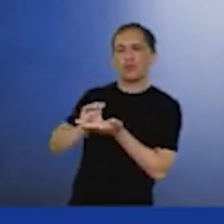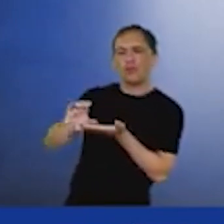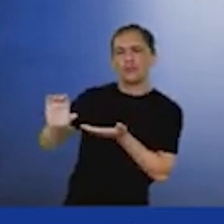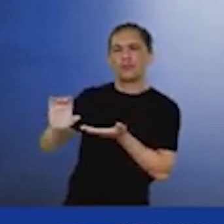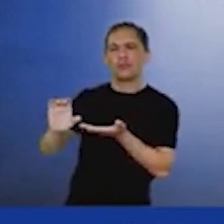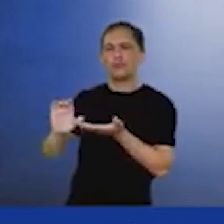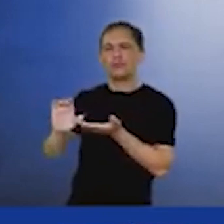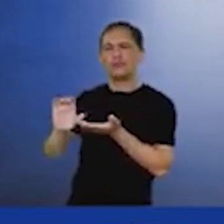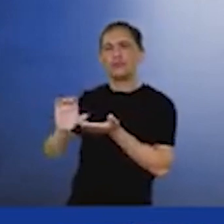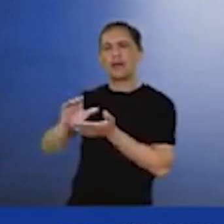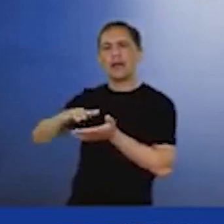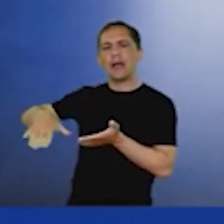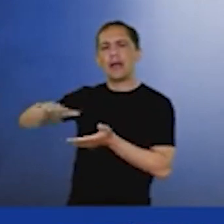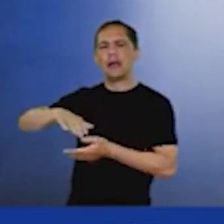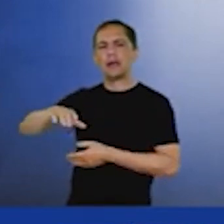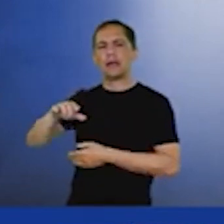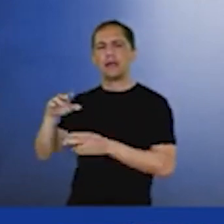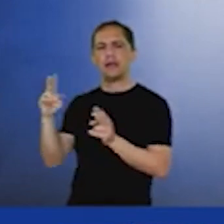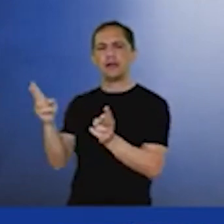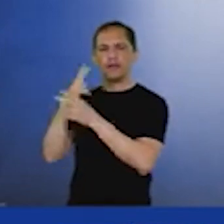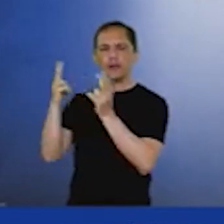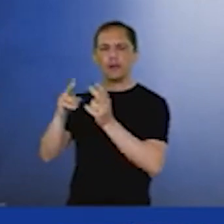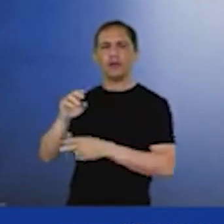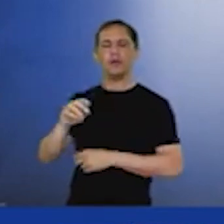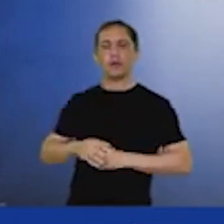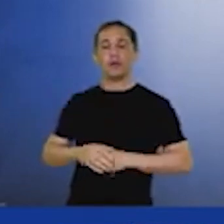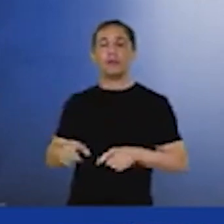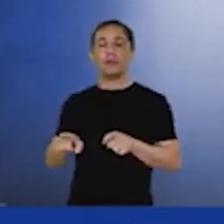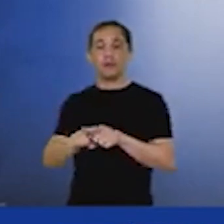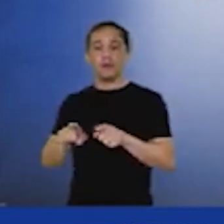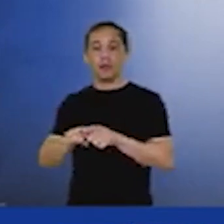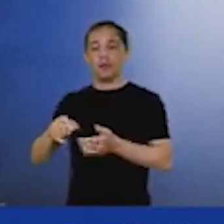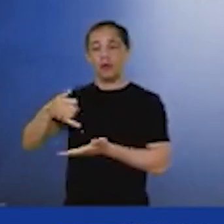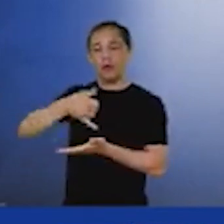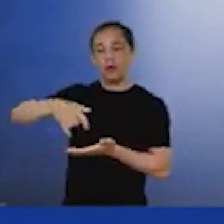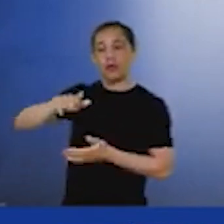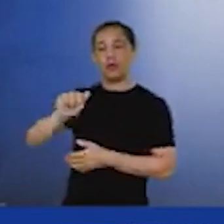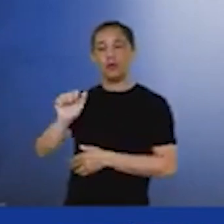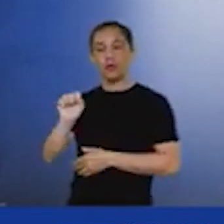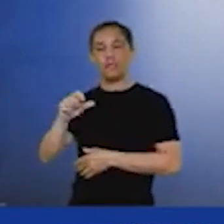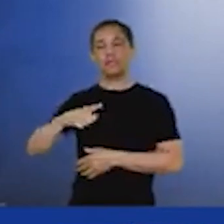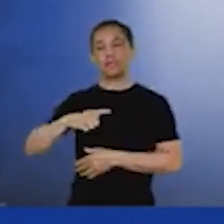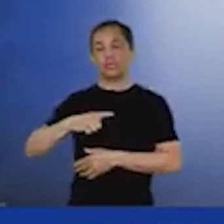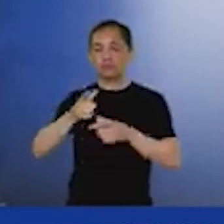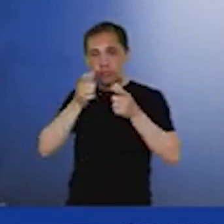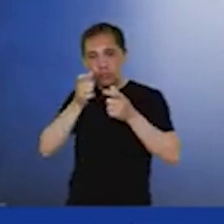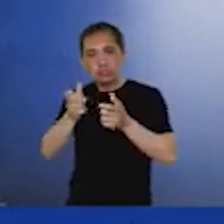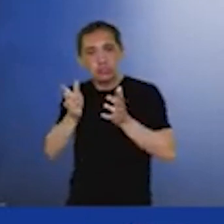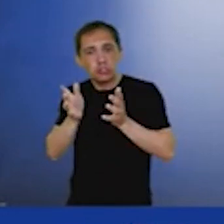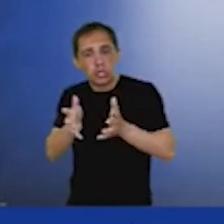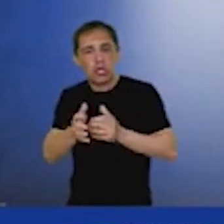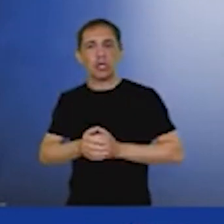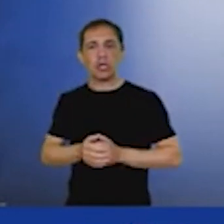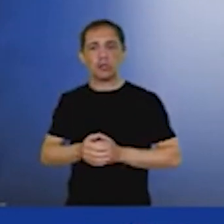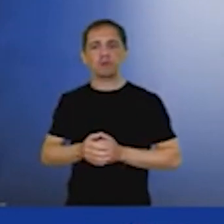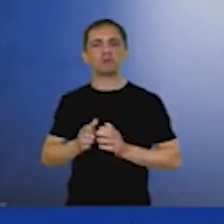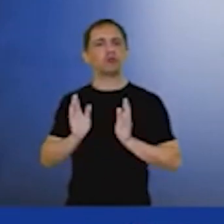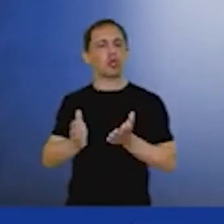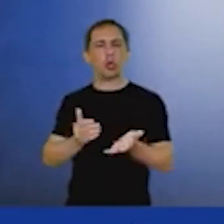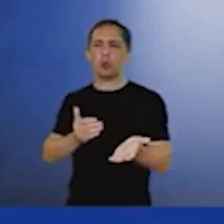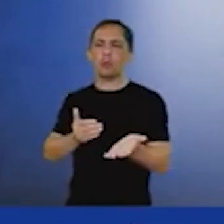para as eólicas offshore. E a indústria de óleo e gás tem esse interesse, já consegue fazer isso, sai de up front com